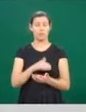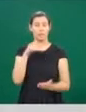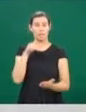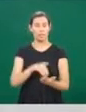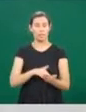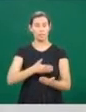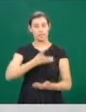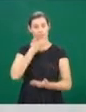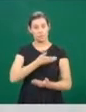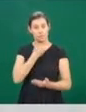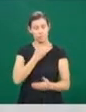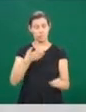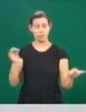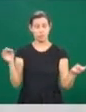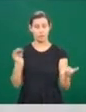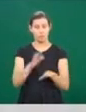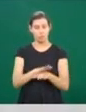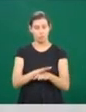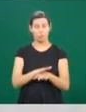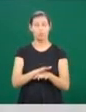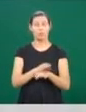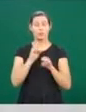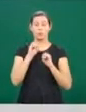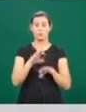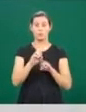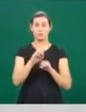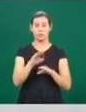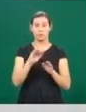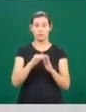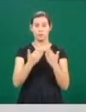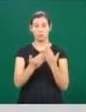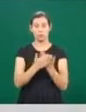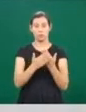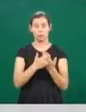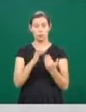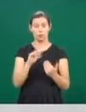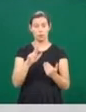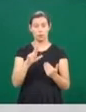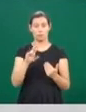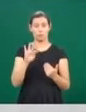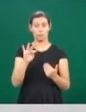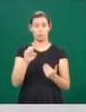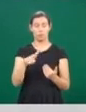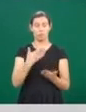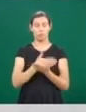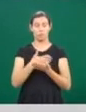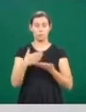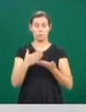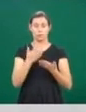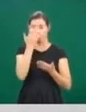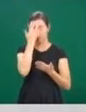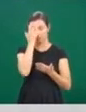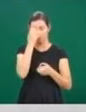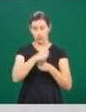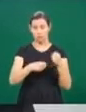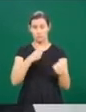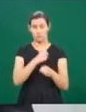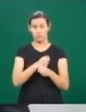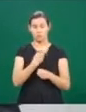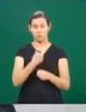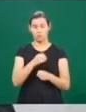seja concluído até o fim deste ano e que as aulas das Escolinhas da Futel comecem no local a partir de fevereiro de 2018.